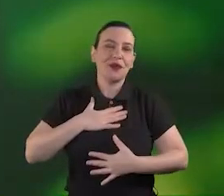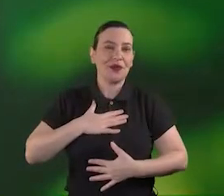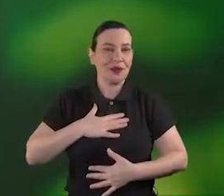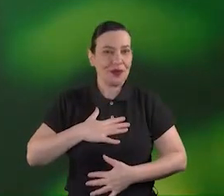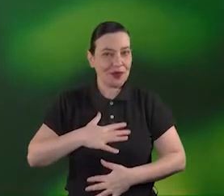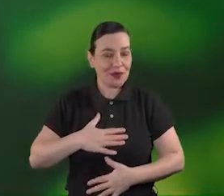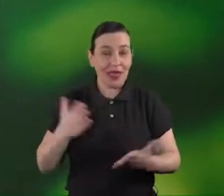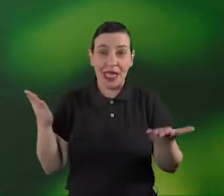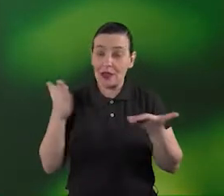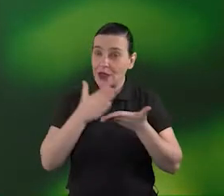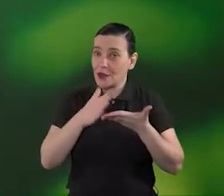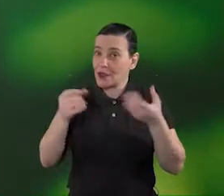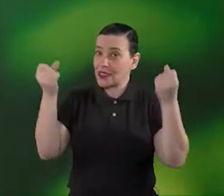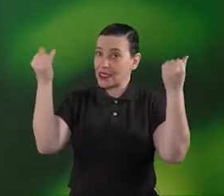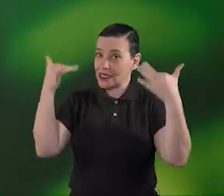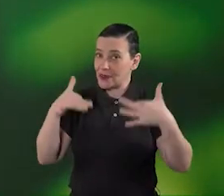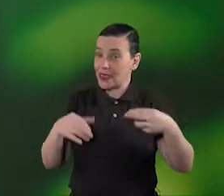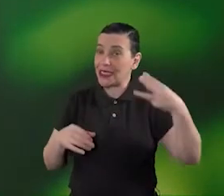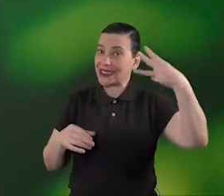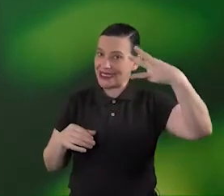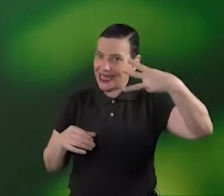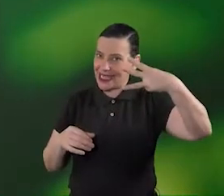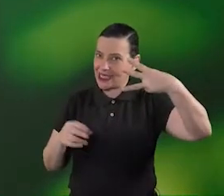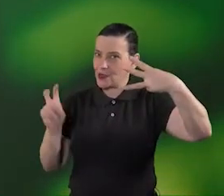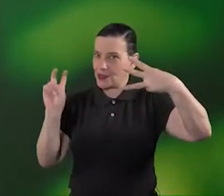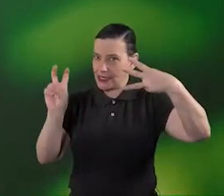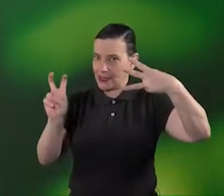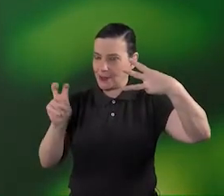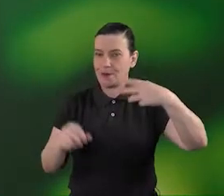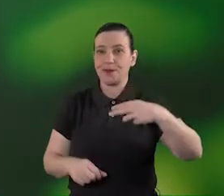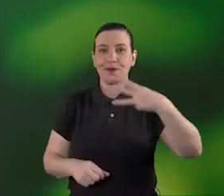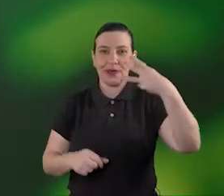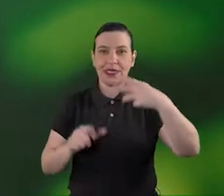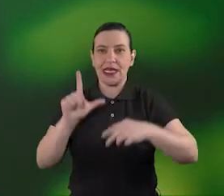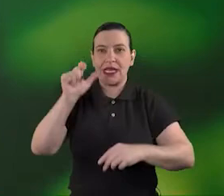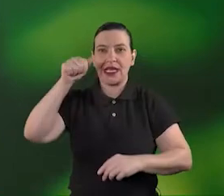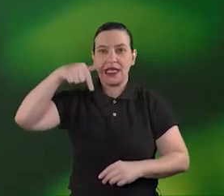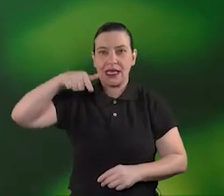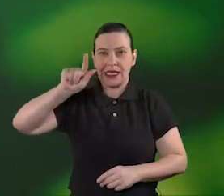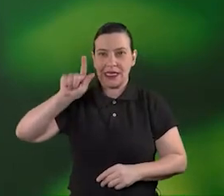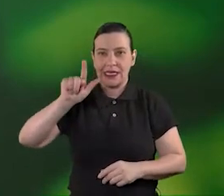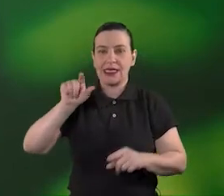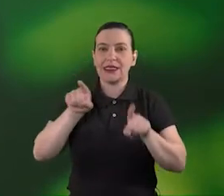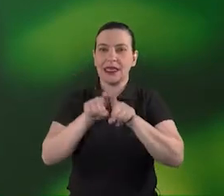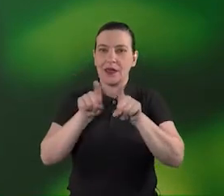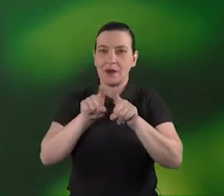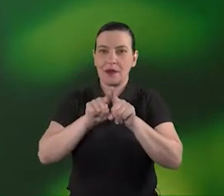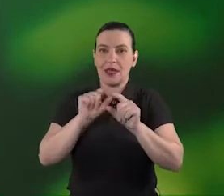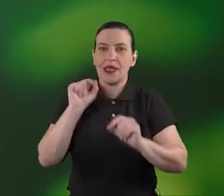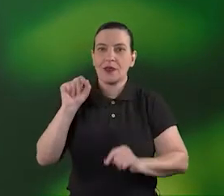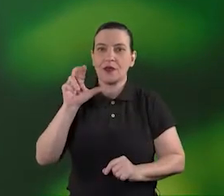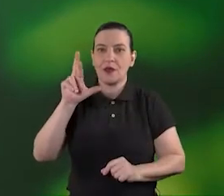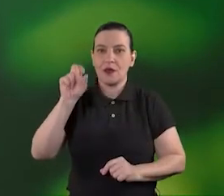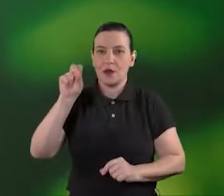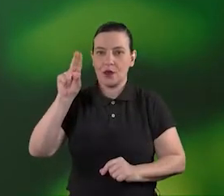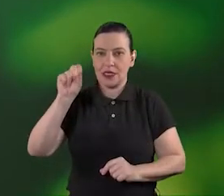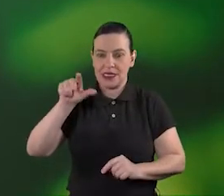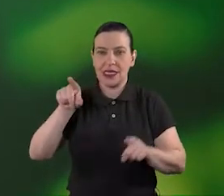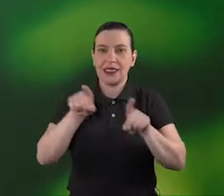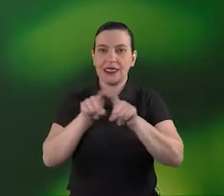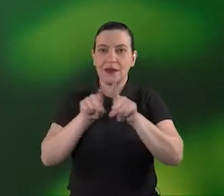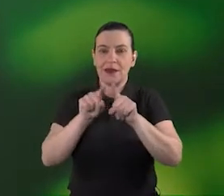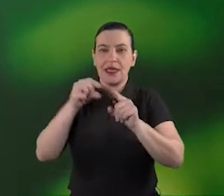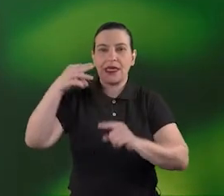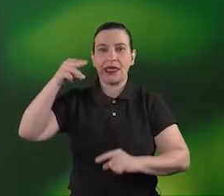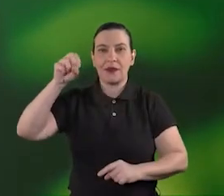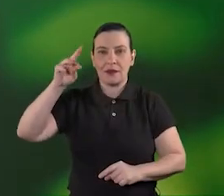vamos começar falando de três dos cinco vamos falar sobre o Lang Lang, o Helicruzan e o Osmandons como